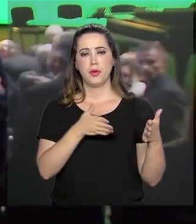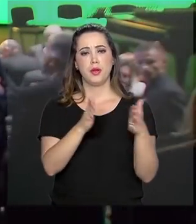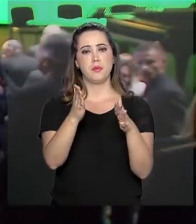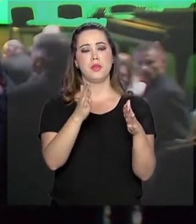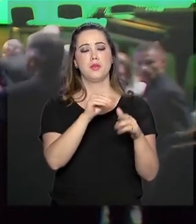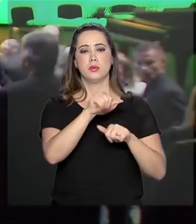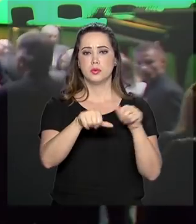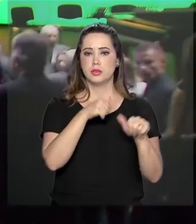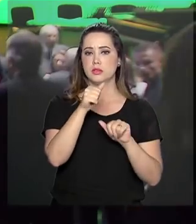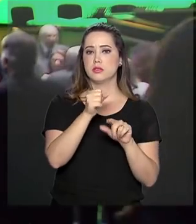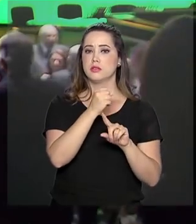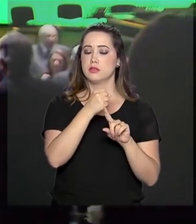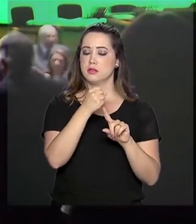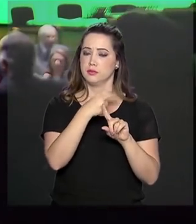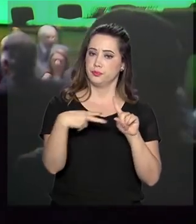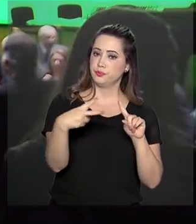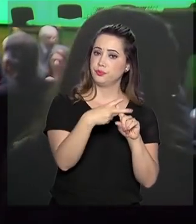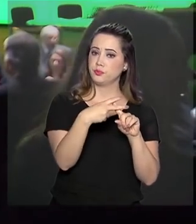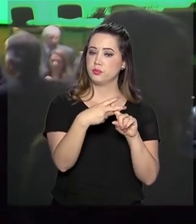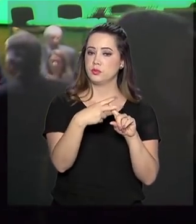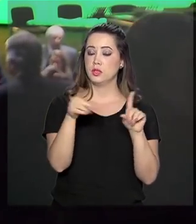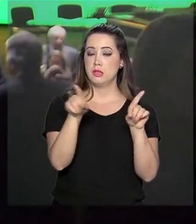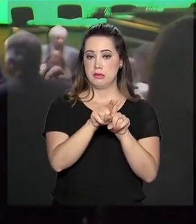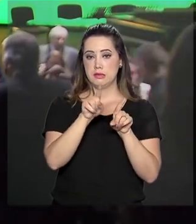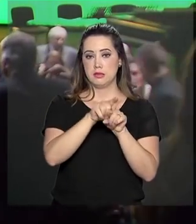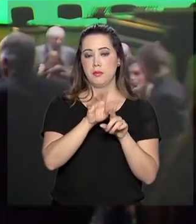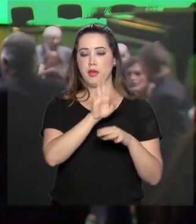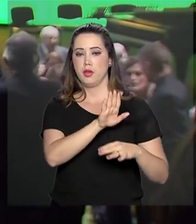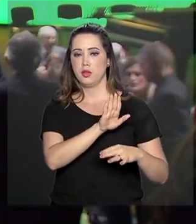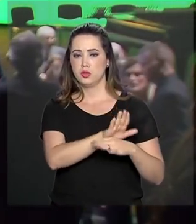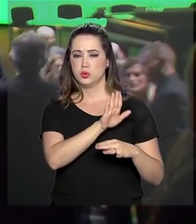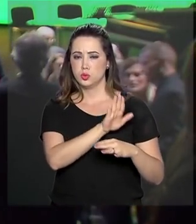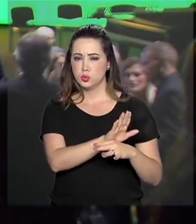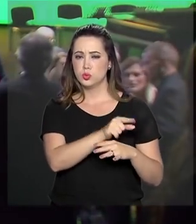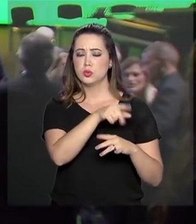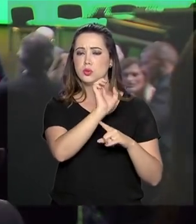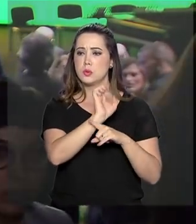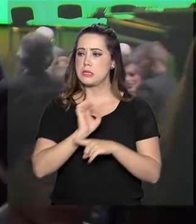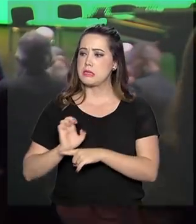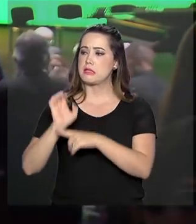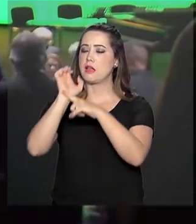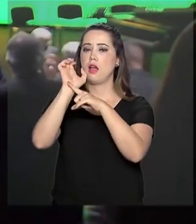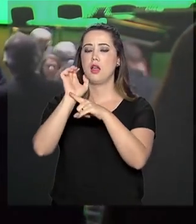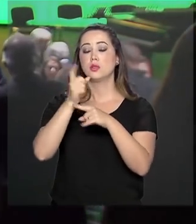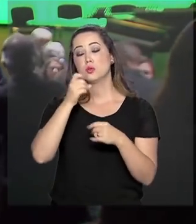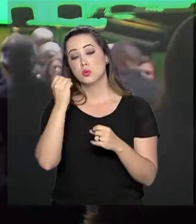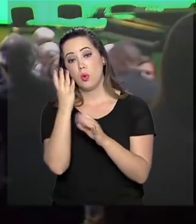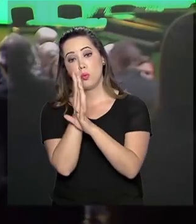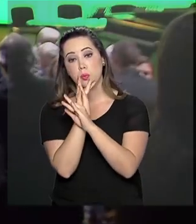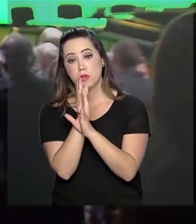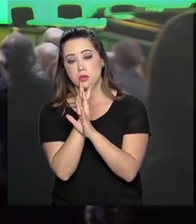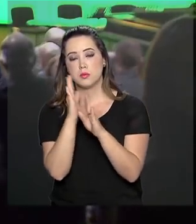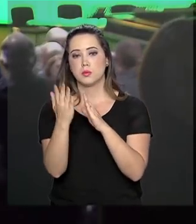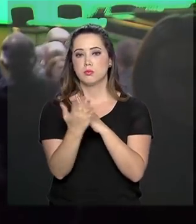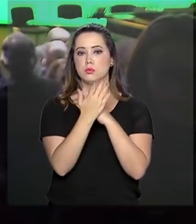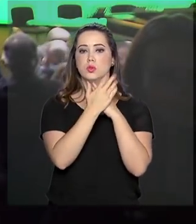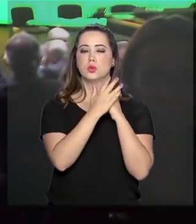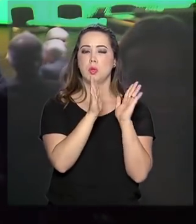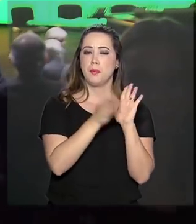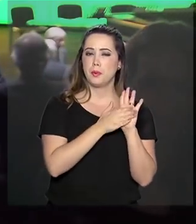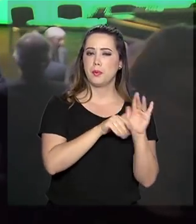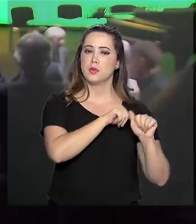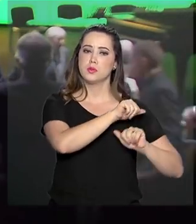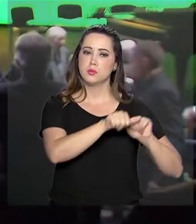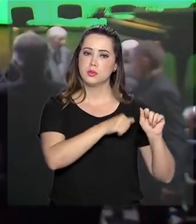Previdência e também o apoio de estados e municípios na proposta de emenda constitucional que tramita pelo Congresso Nacional. Depois,